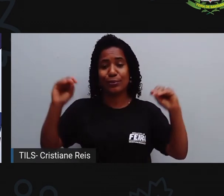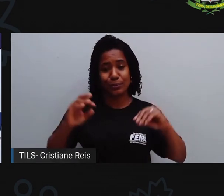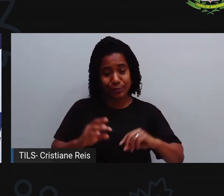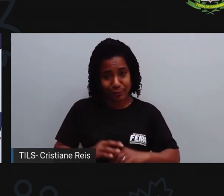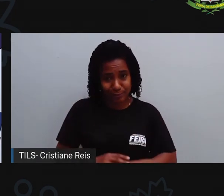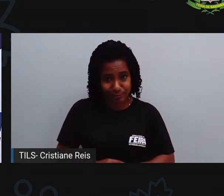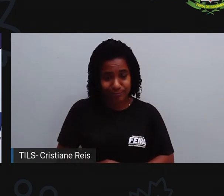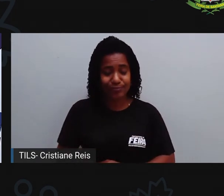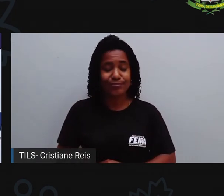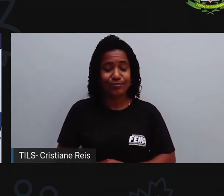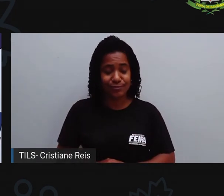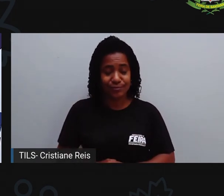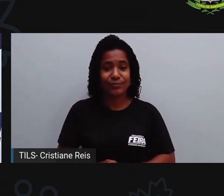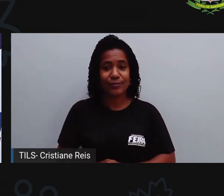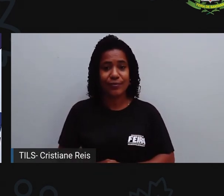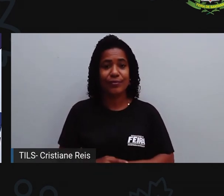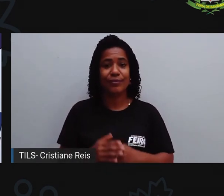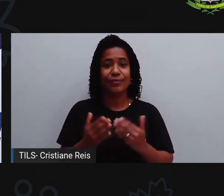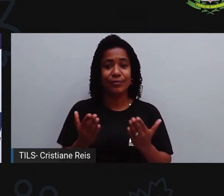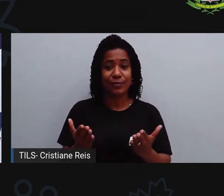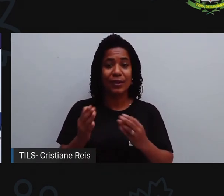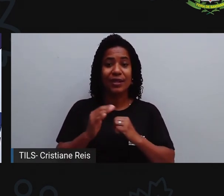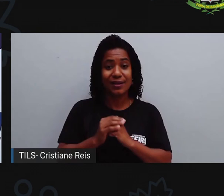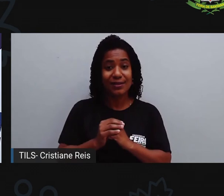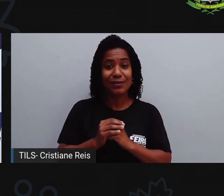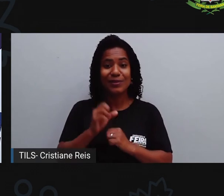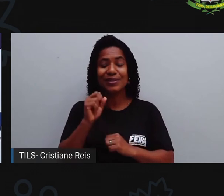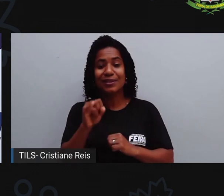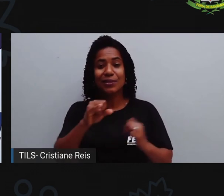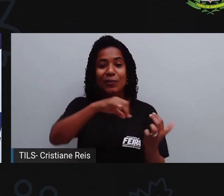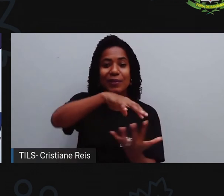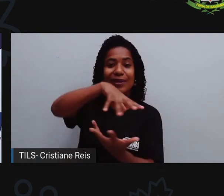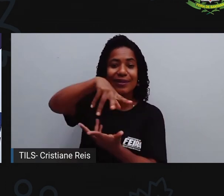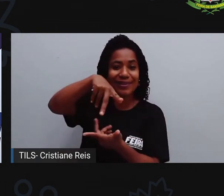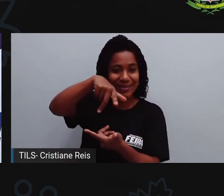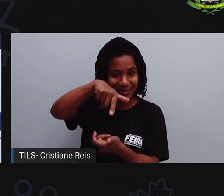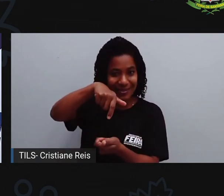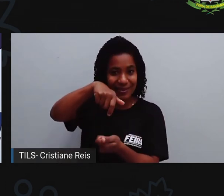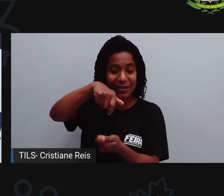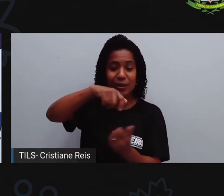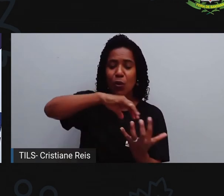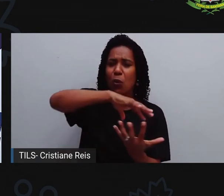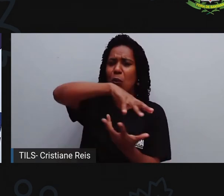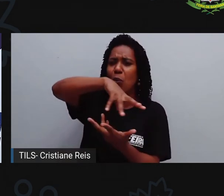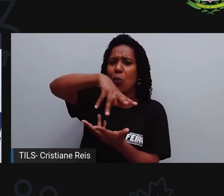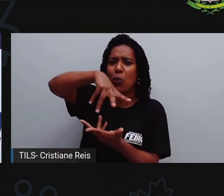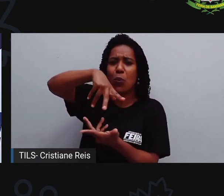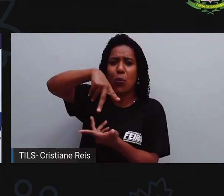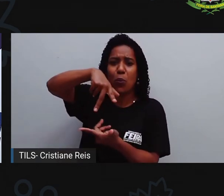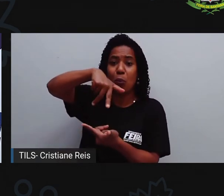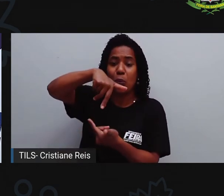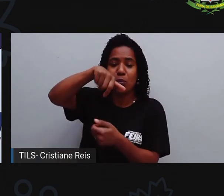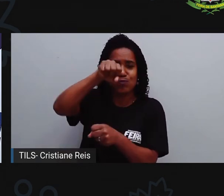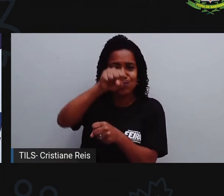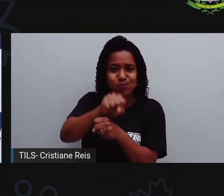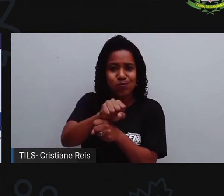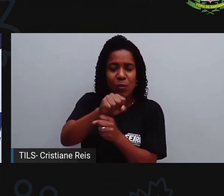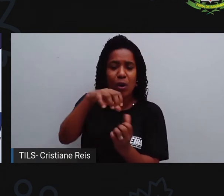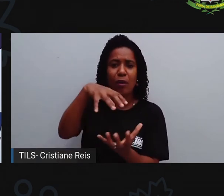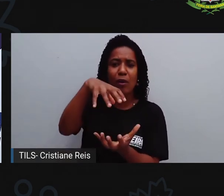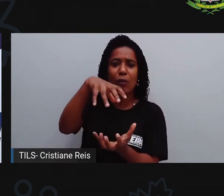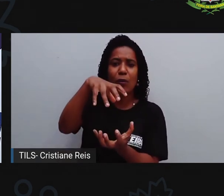né? E aí, se esse planeta também, ele parasse de girar, a vida,